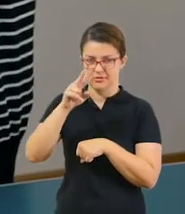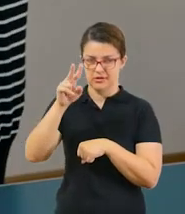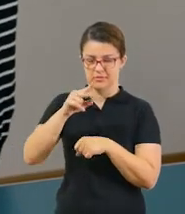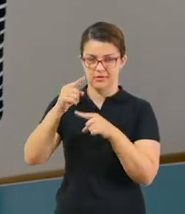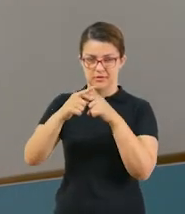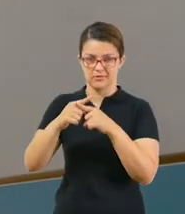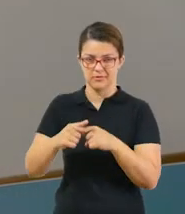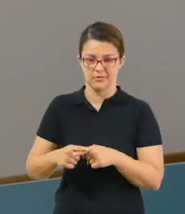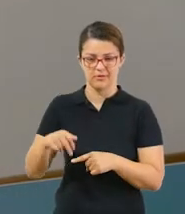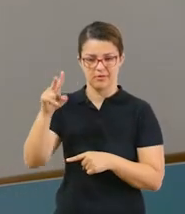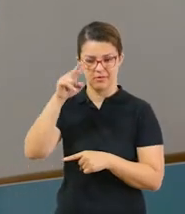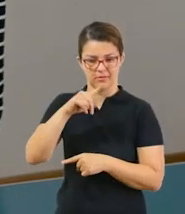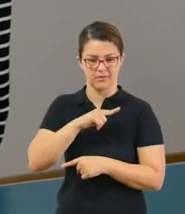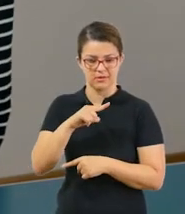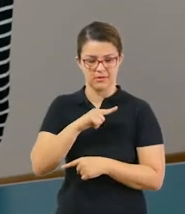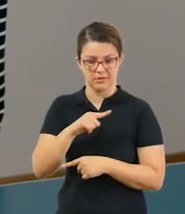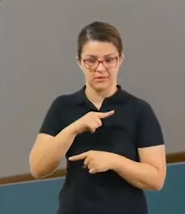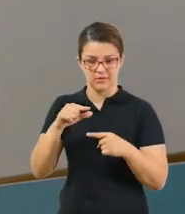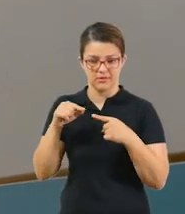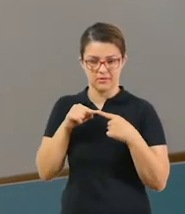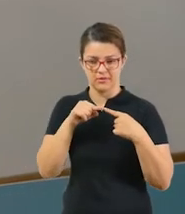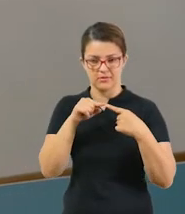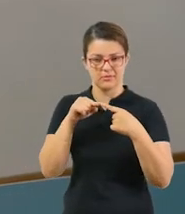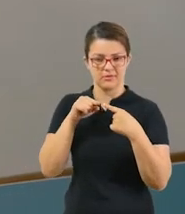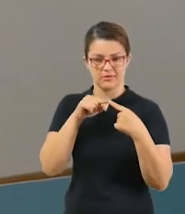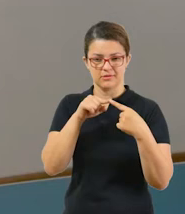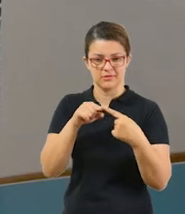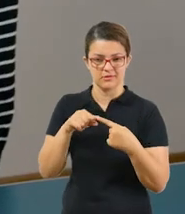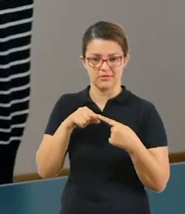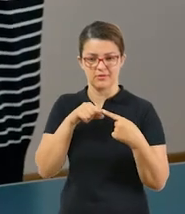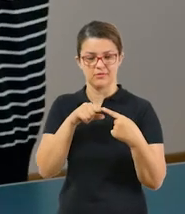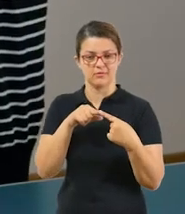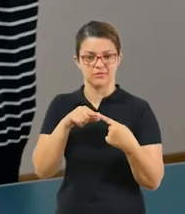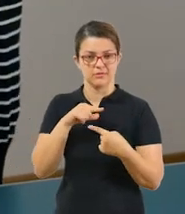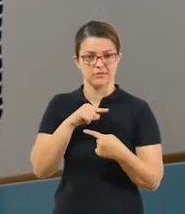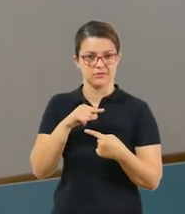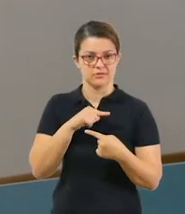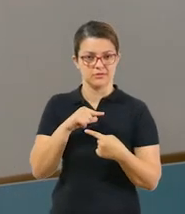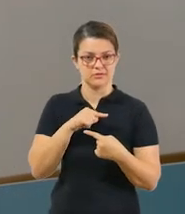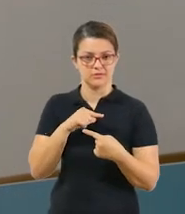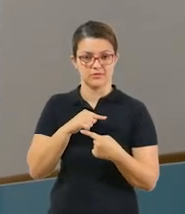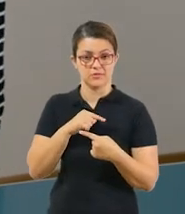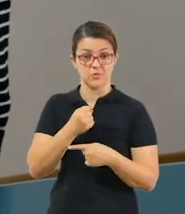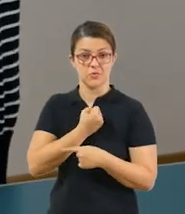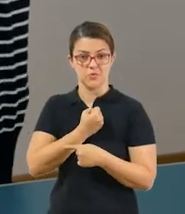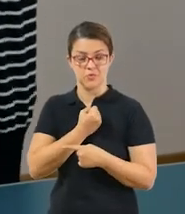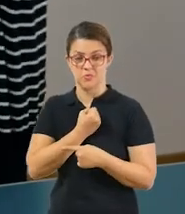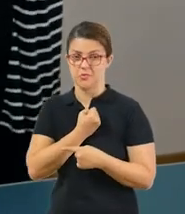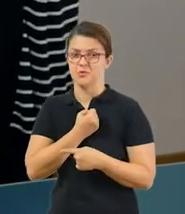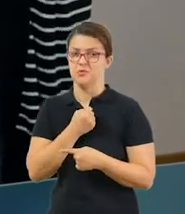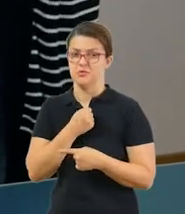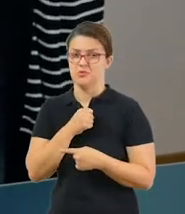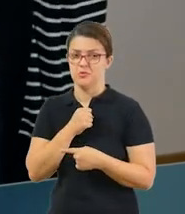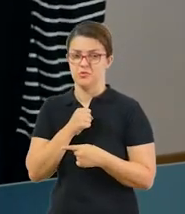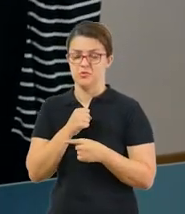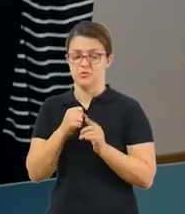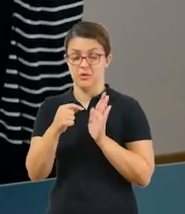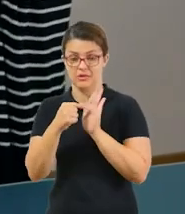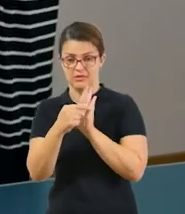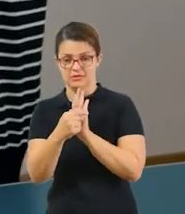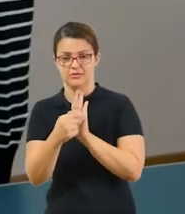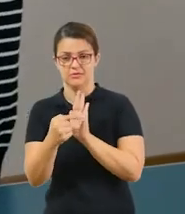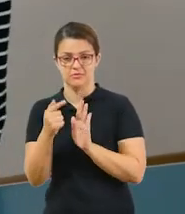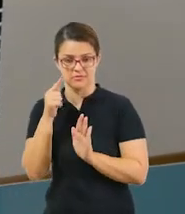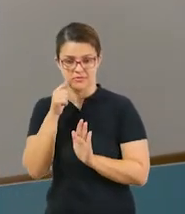sua tabuada e vê se tem alguma tabuada que tenha esses números aqui, esses resultados aqui. Isso vai te ajudar.